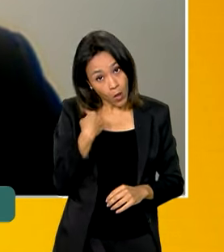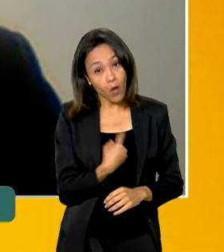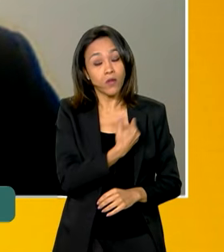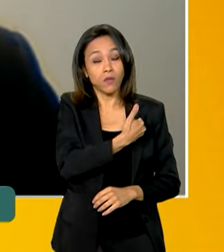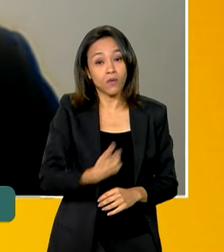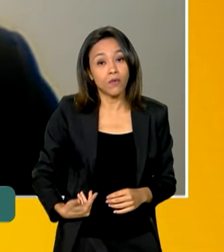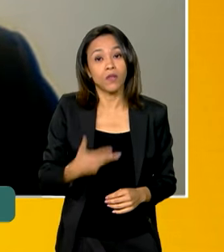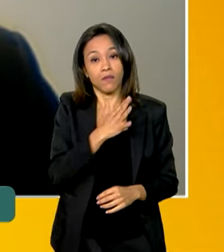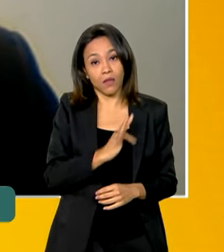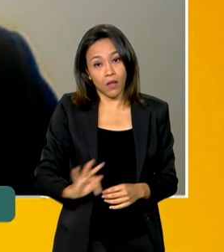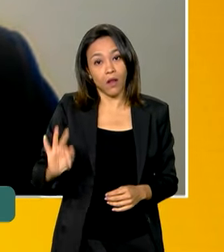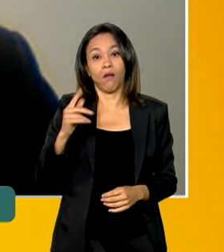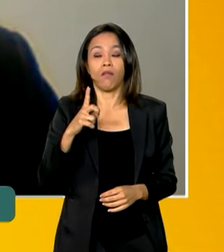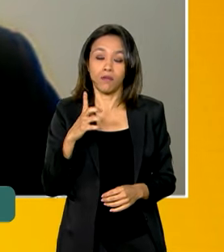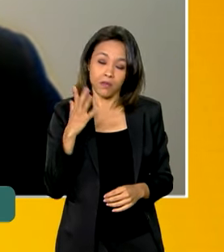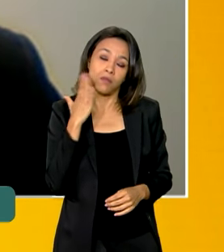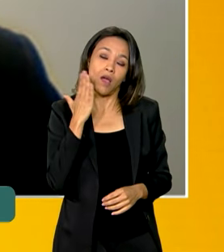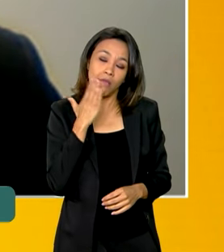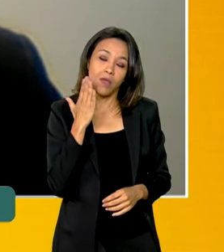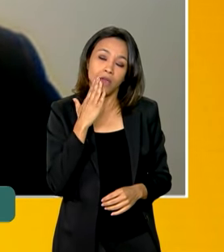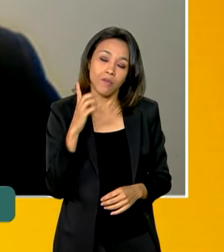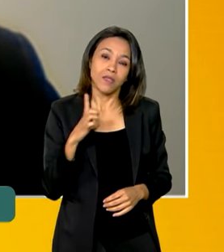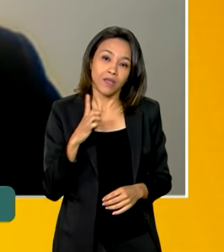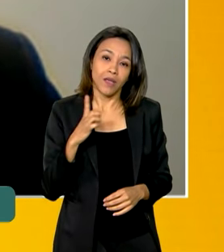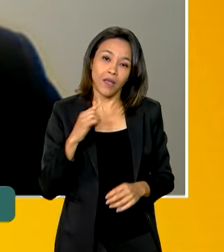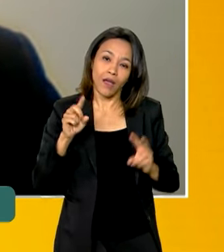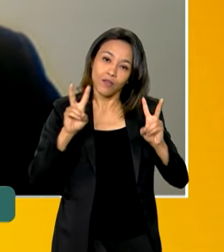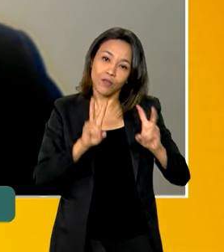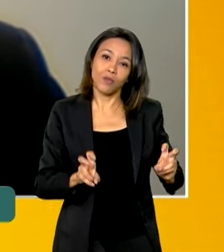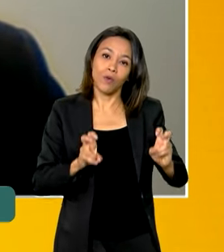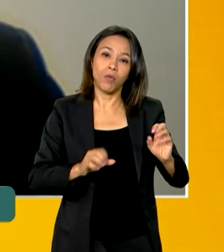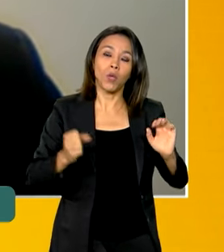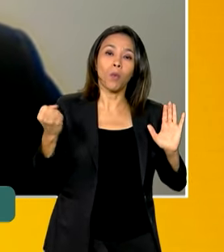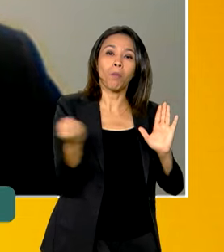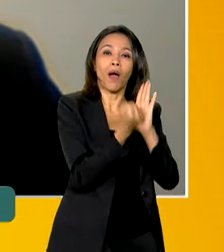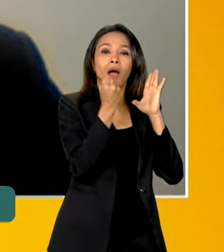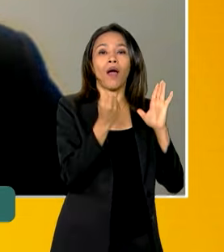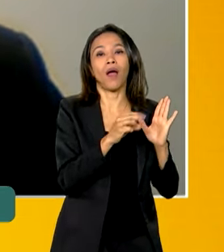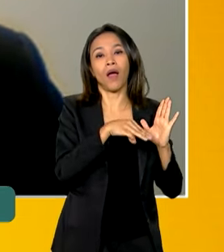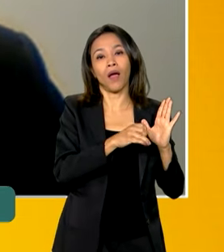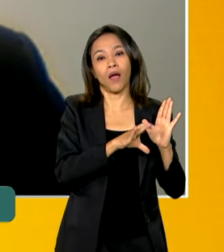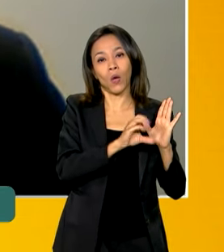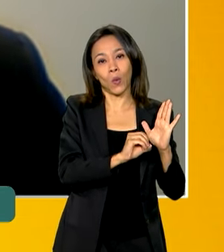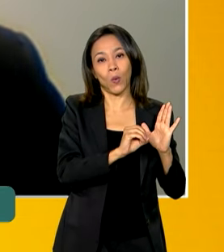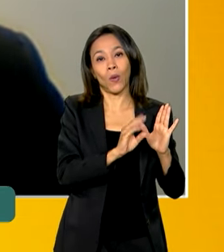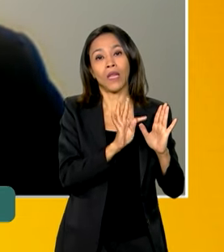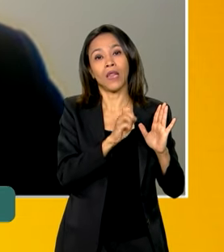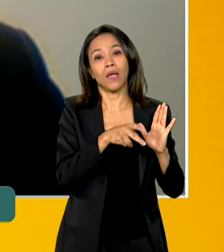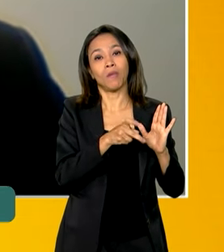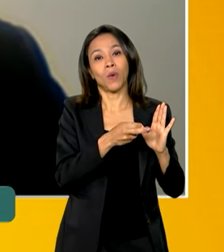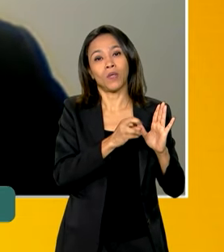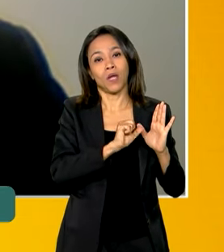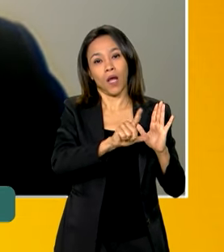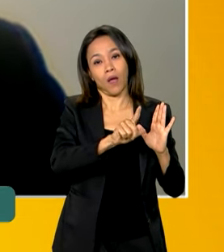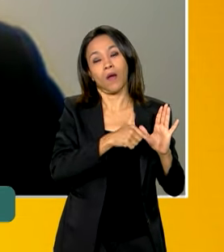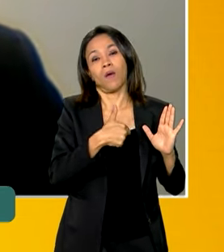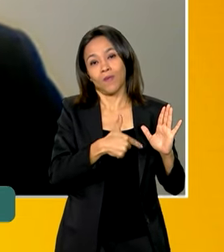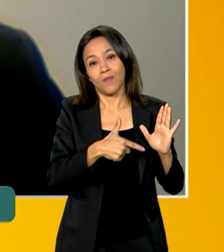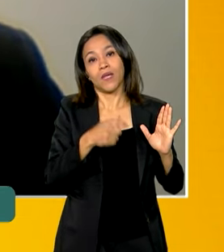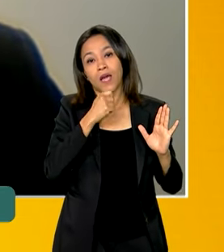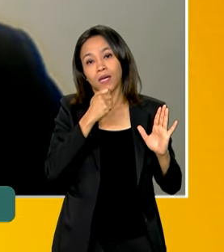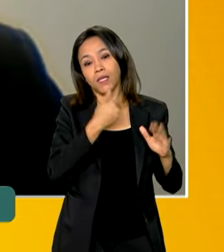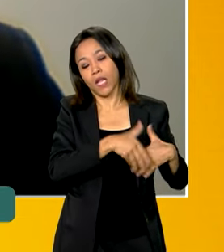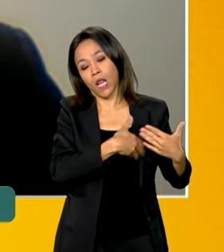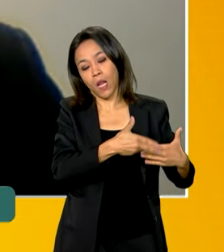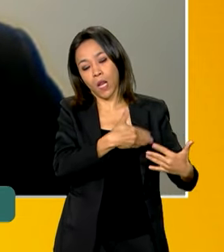que isso tem uma relação direta com o julgamento do marco temporal e outras iniciativas que estão pendentes, tanto no Supremo Tribunal Federal, mas que também tramitam